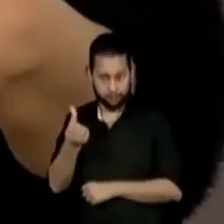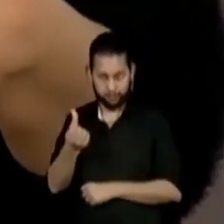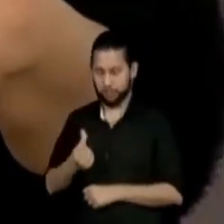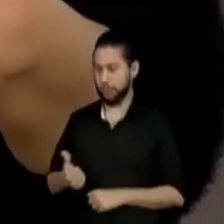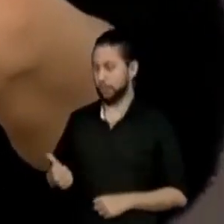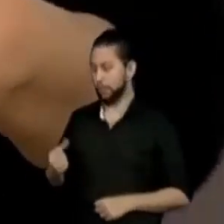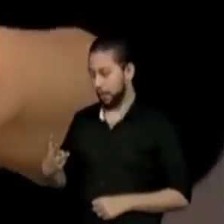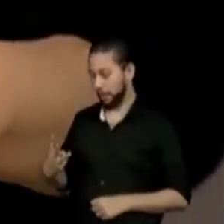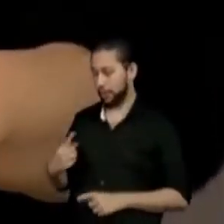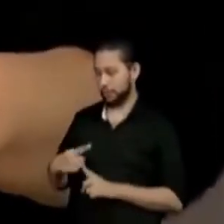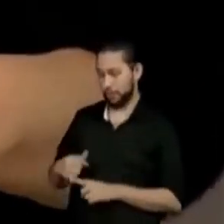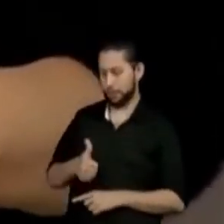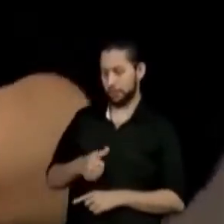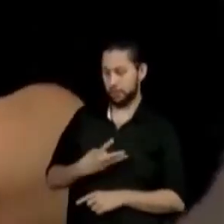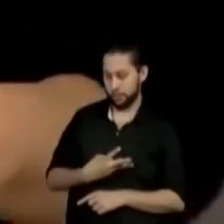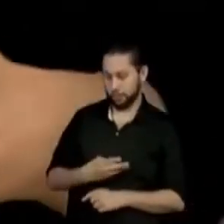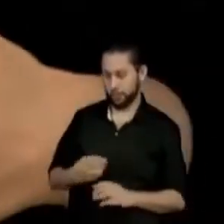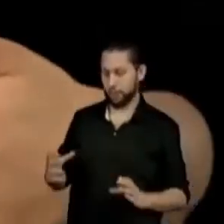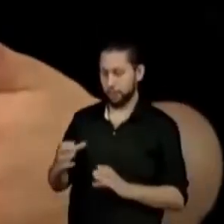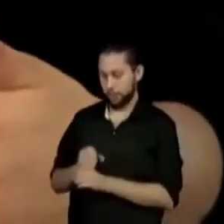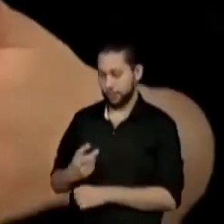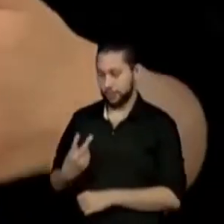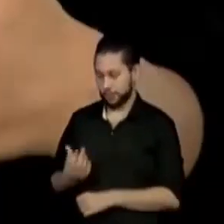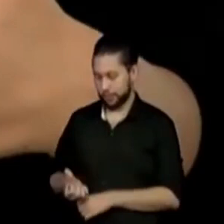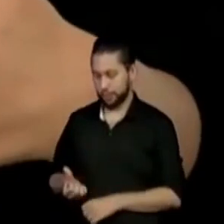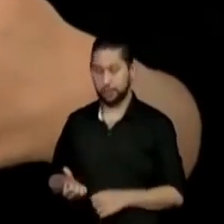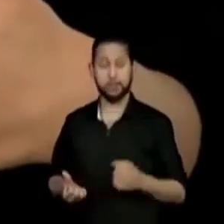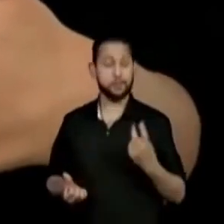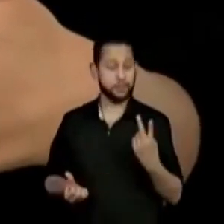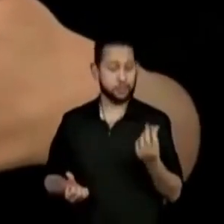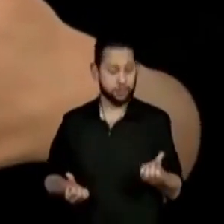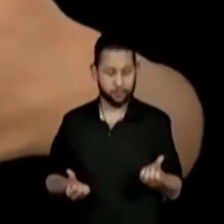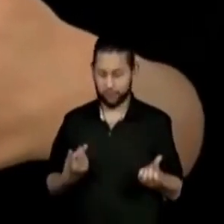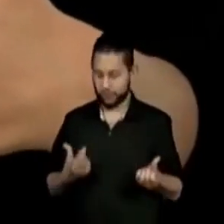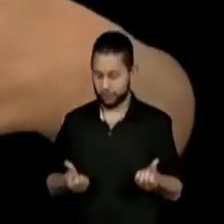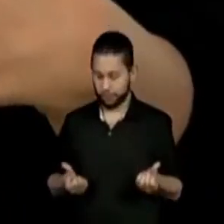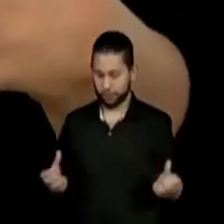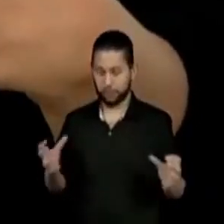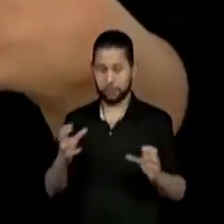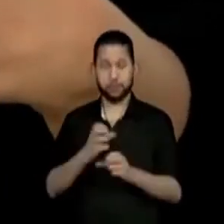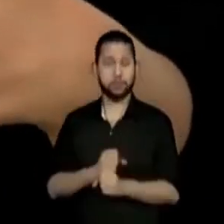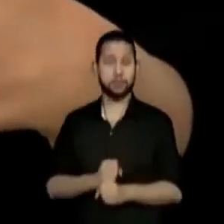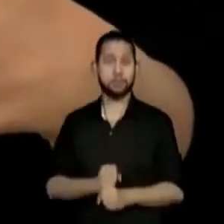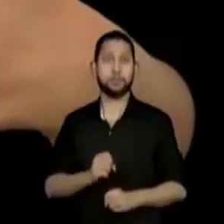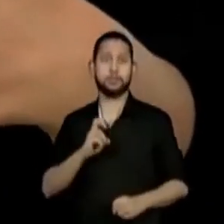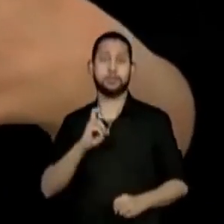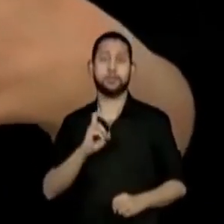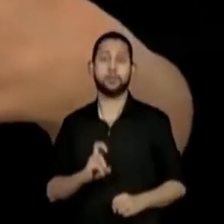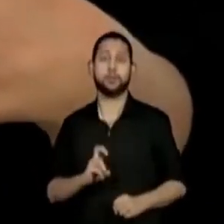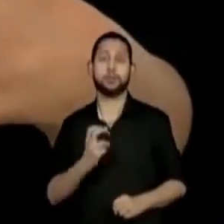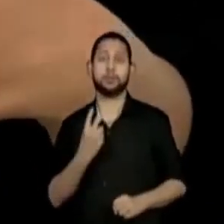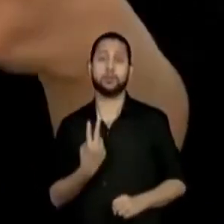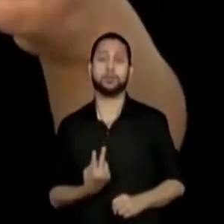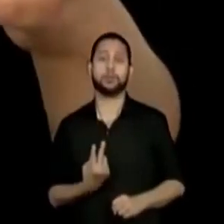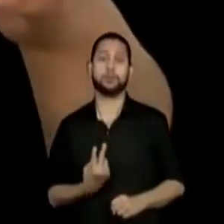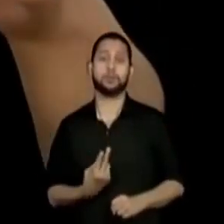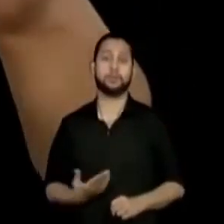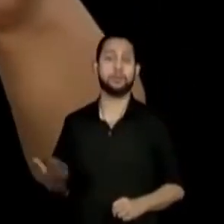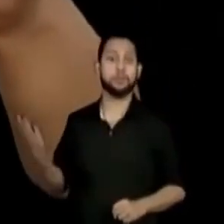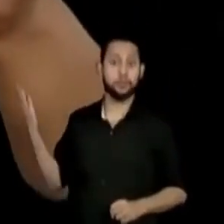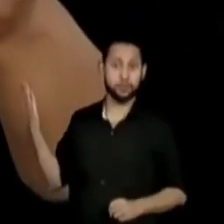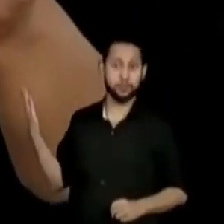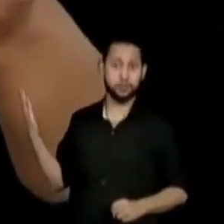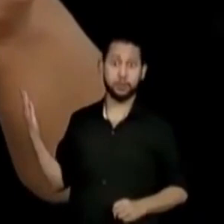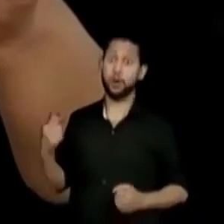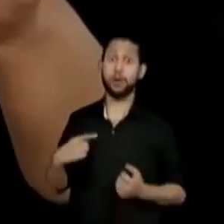26. Então, 13 mais 13 também é 26. 26 mais 26 é o quê? 52. Tá,